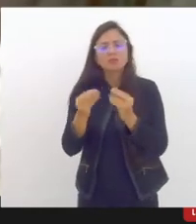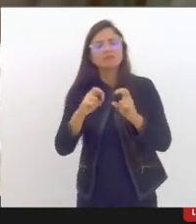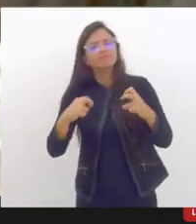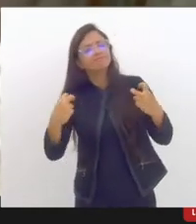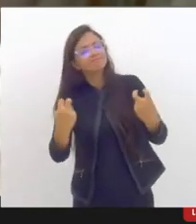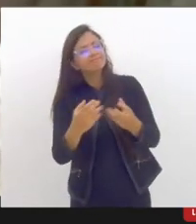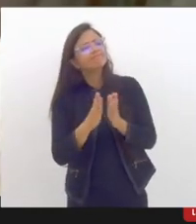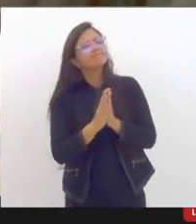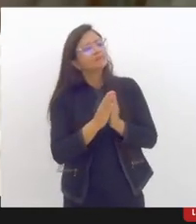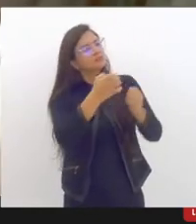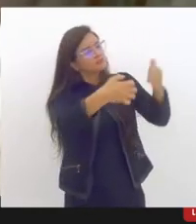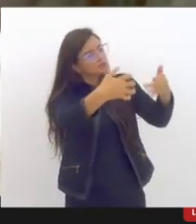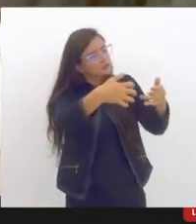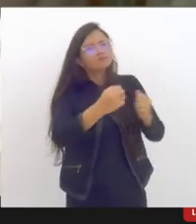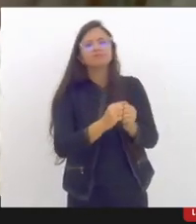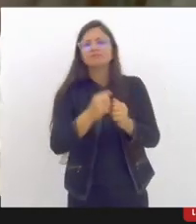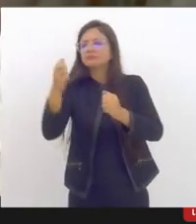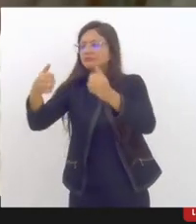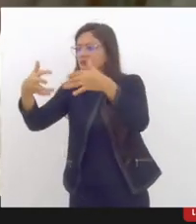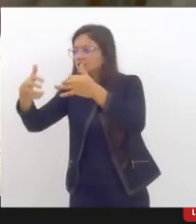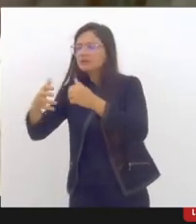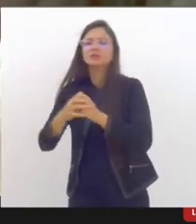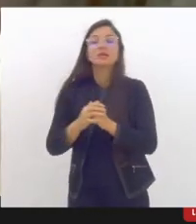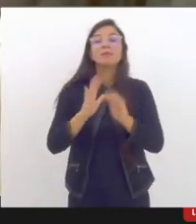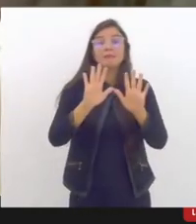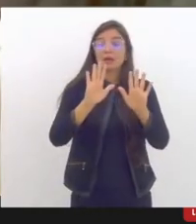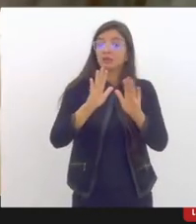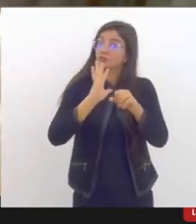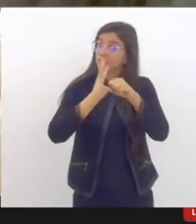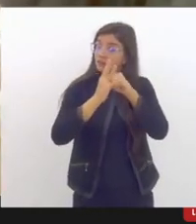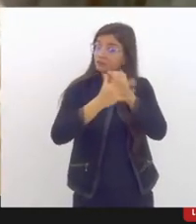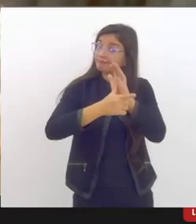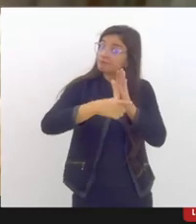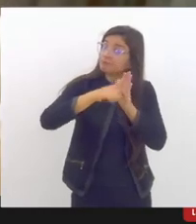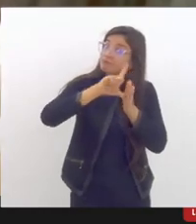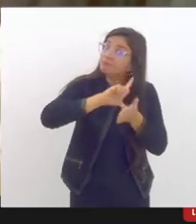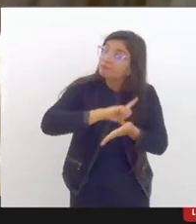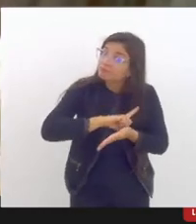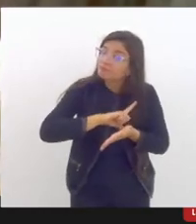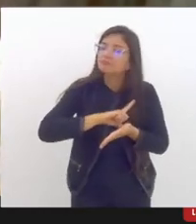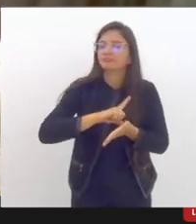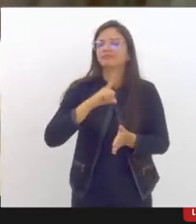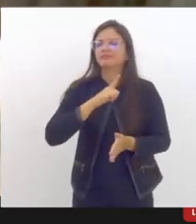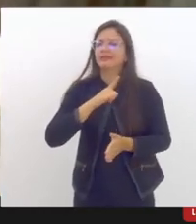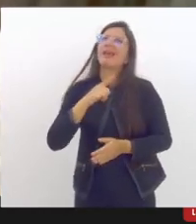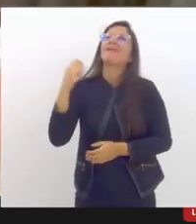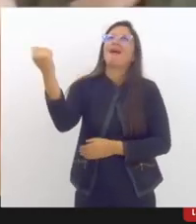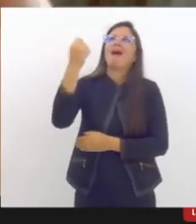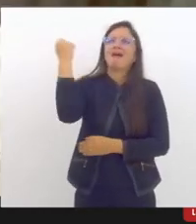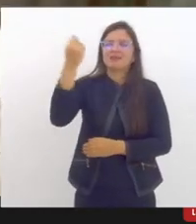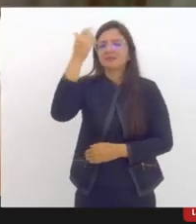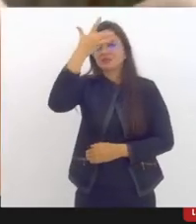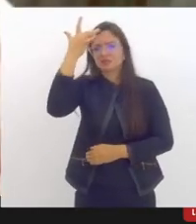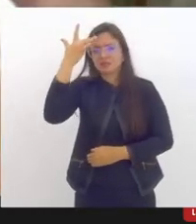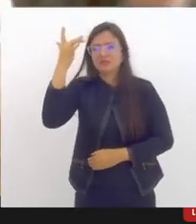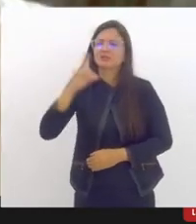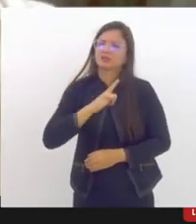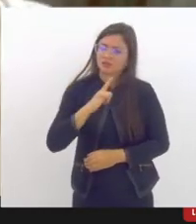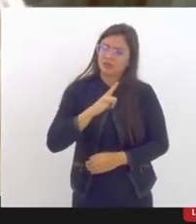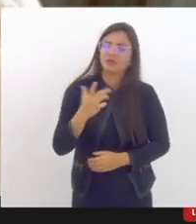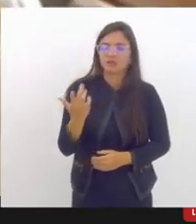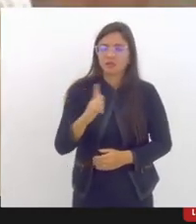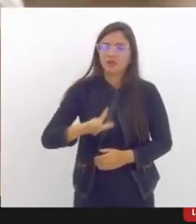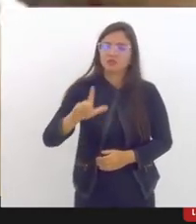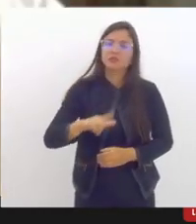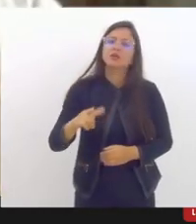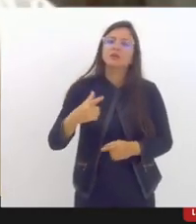explicava algumas questões não tinha havido a pandemia ainda já havia questões graves de saúde mental a gente fazia falas nos setembros